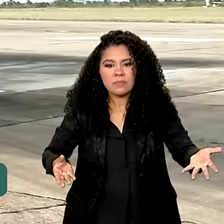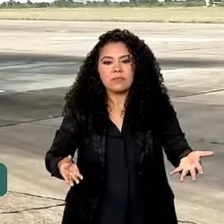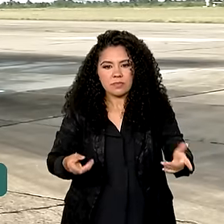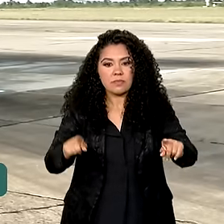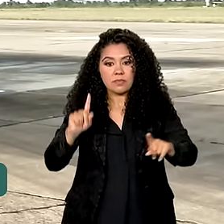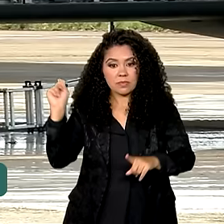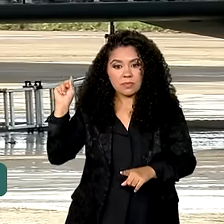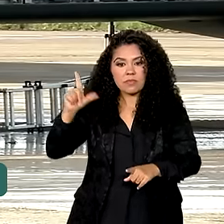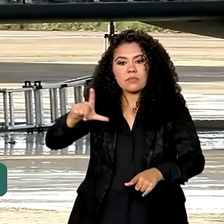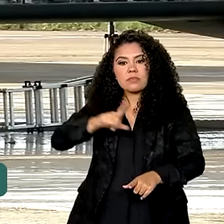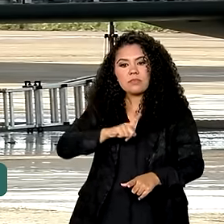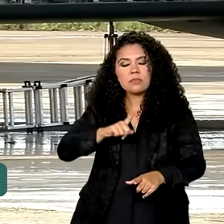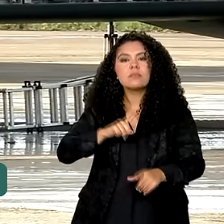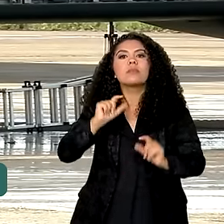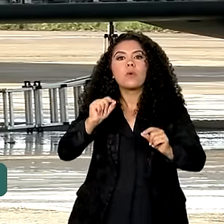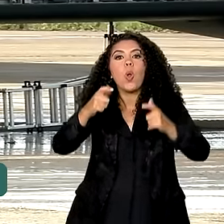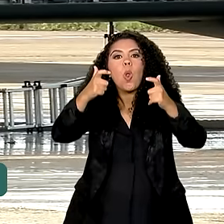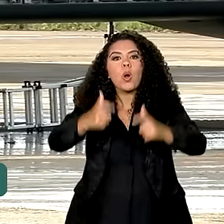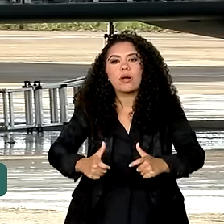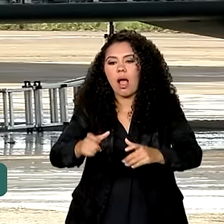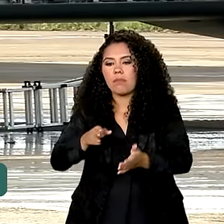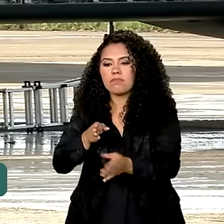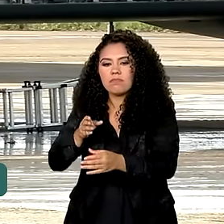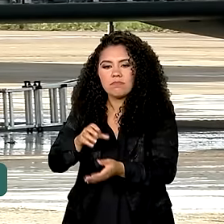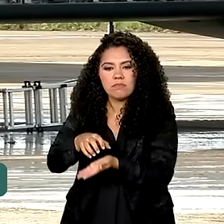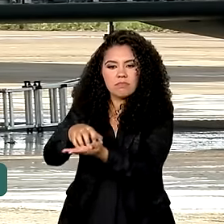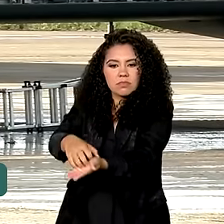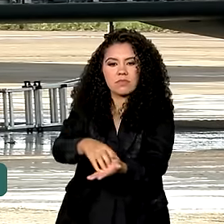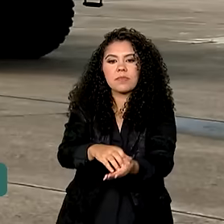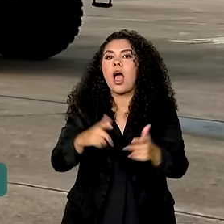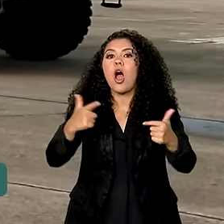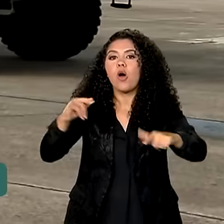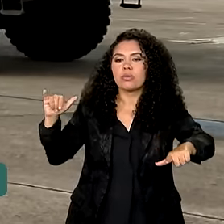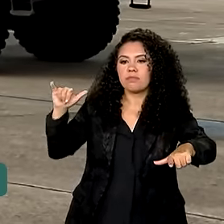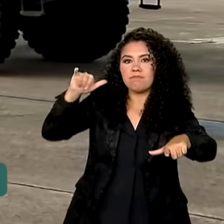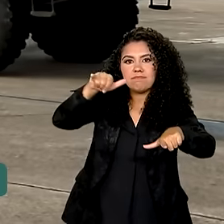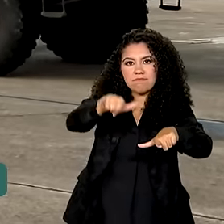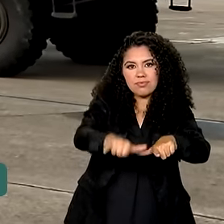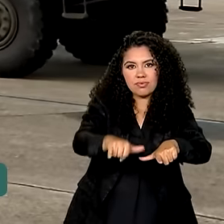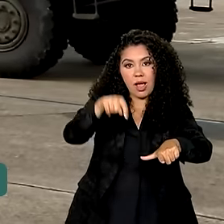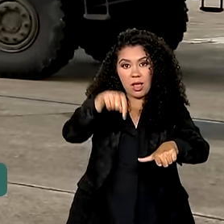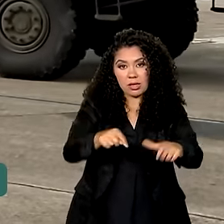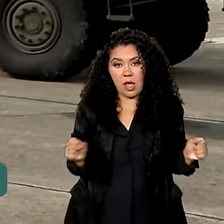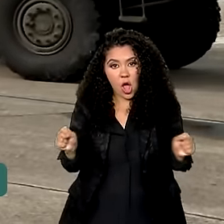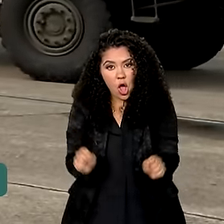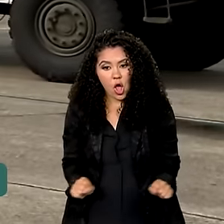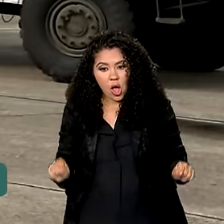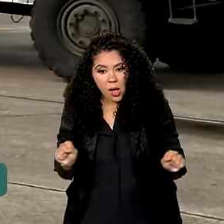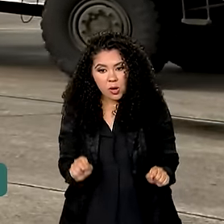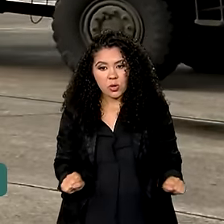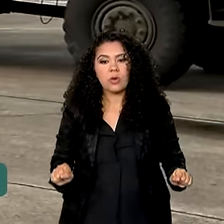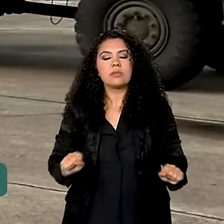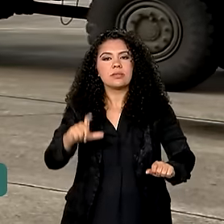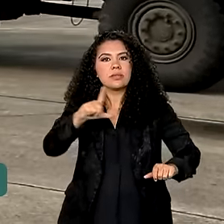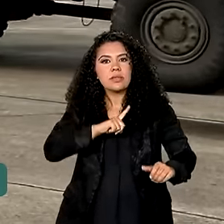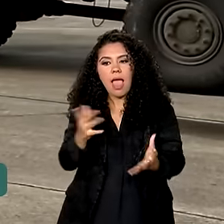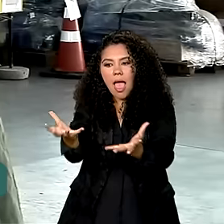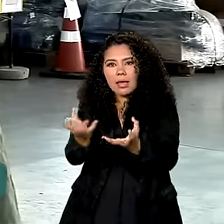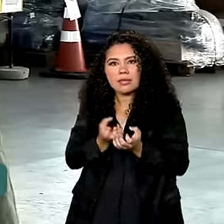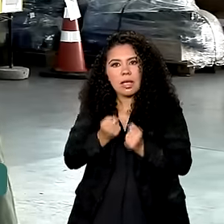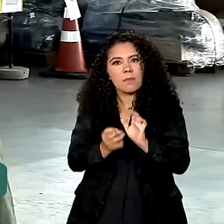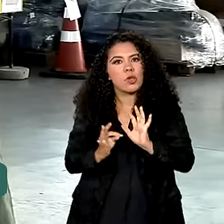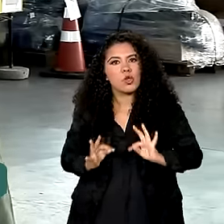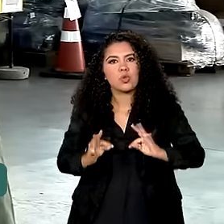essa carga tem destino certo, a base aérea de Canoas, que centraliza o recebimento de todos os donativos.